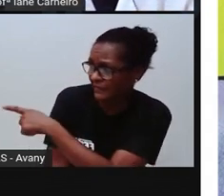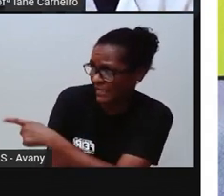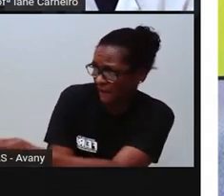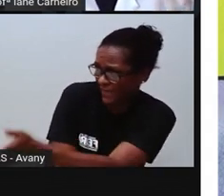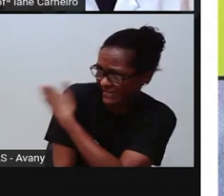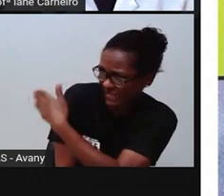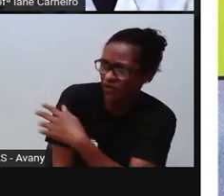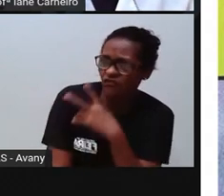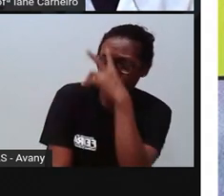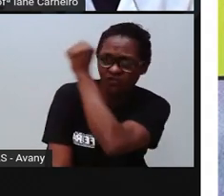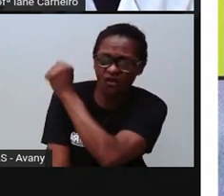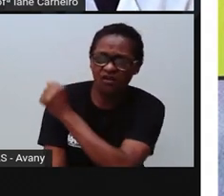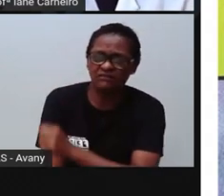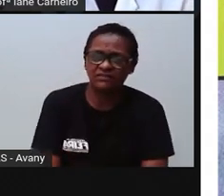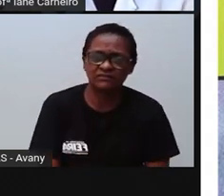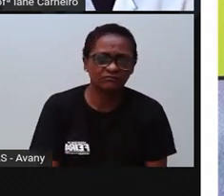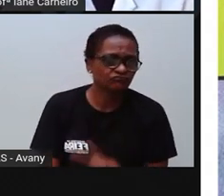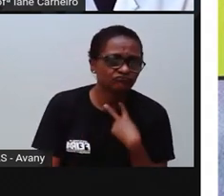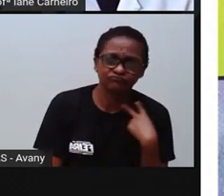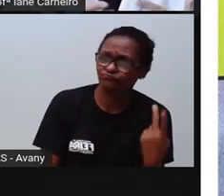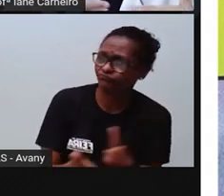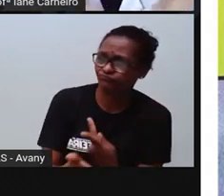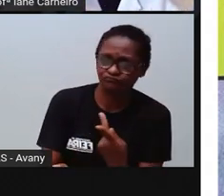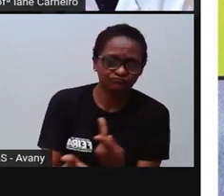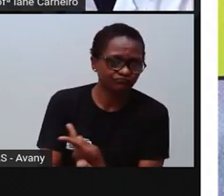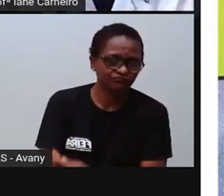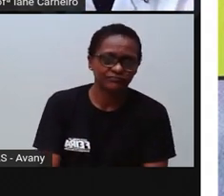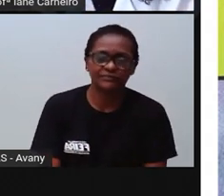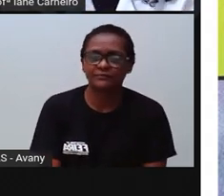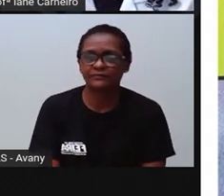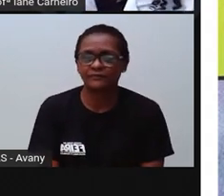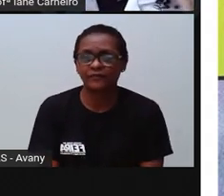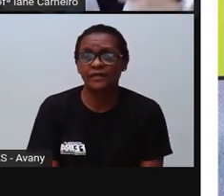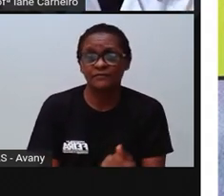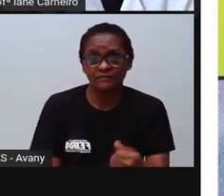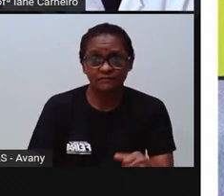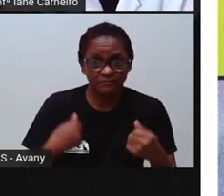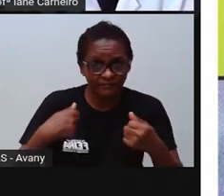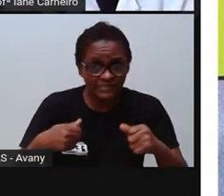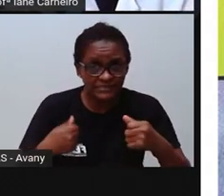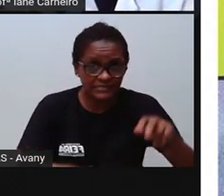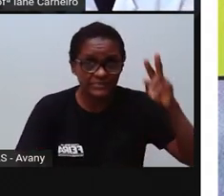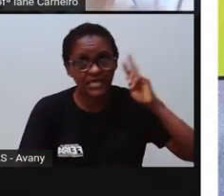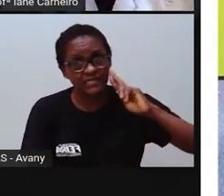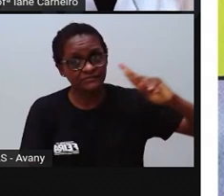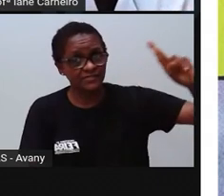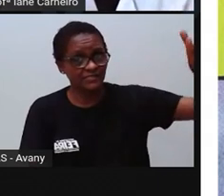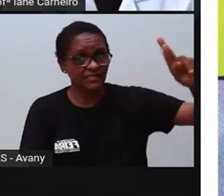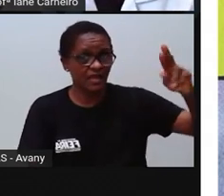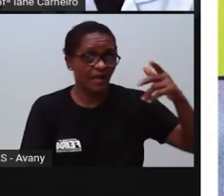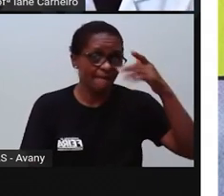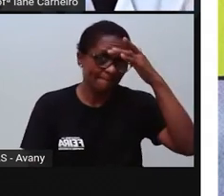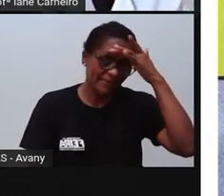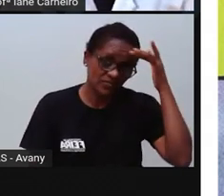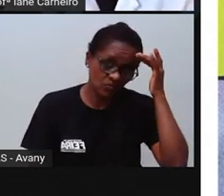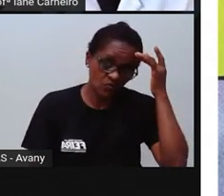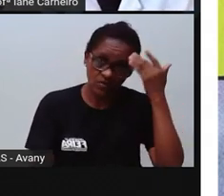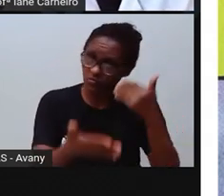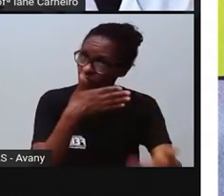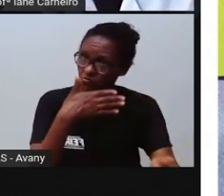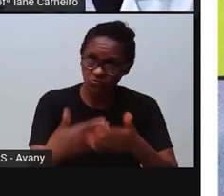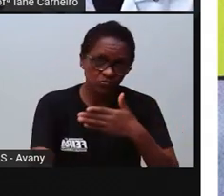foram feitas pra bater, né? Porque a gente precisa respeitar o corpo do outro, o corpo do nosso coleguinho, né?